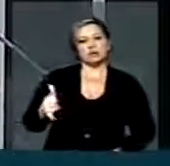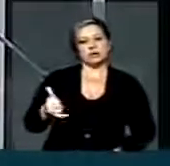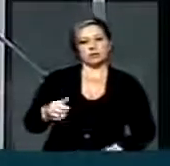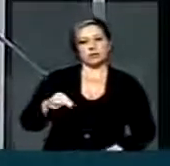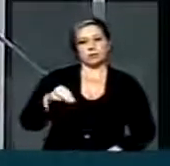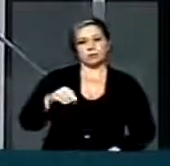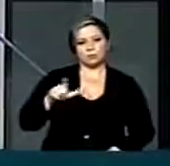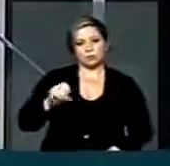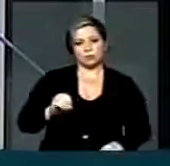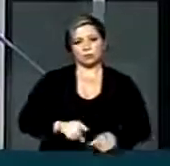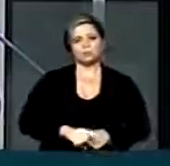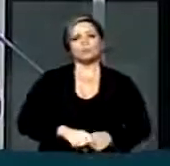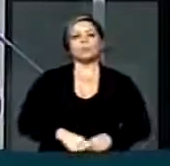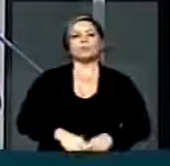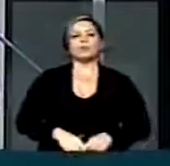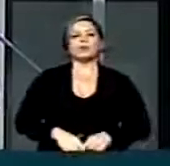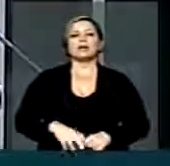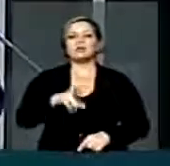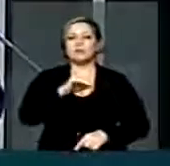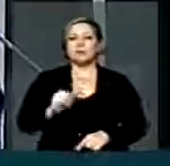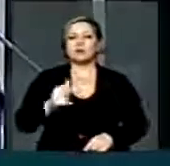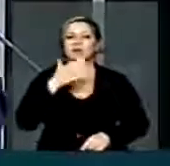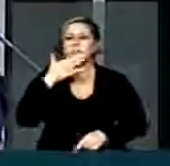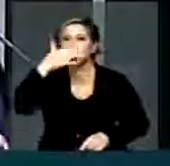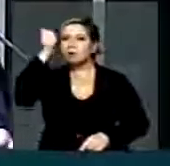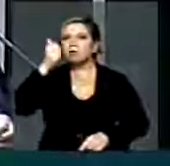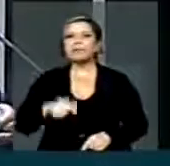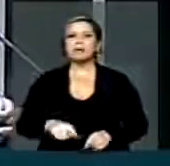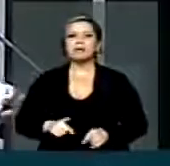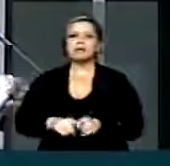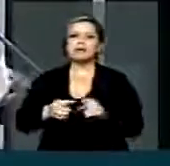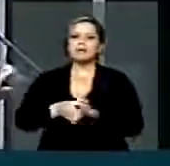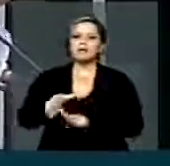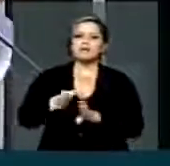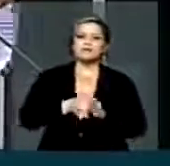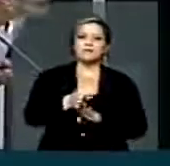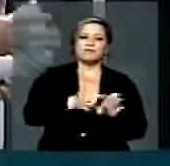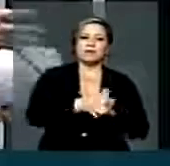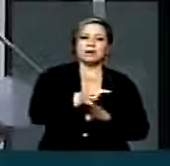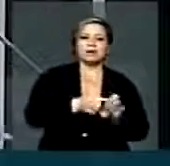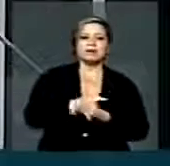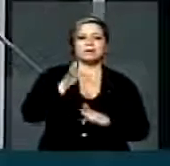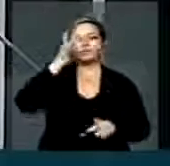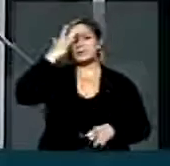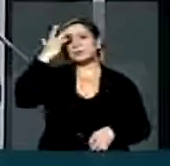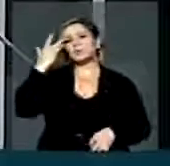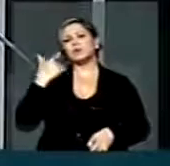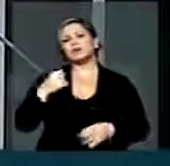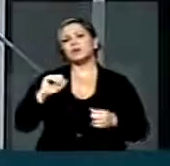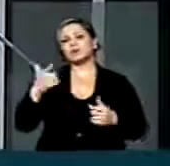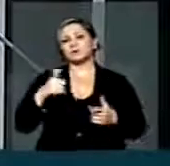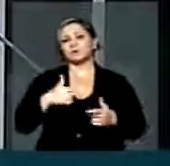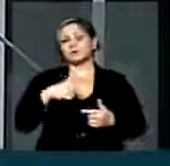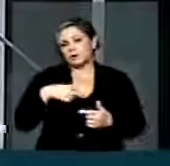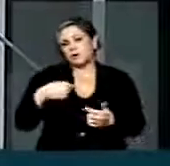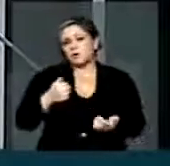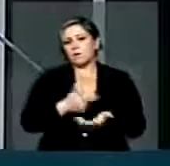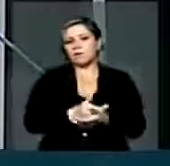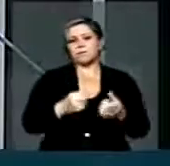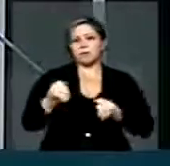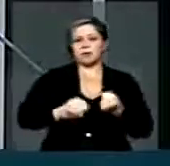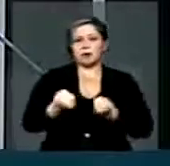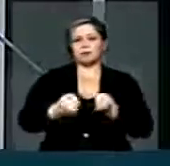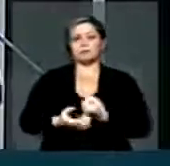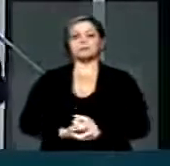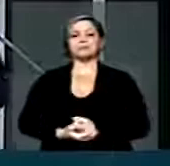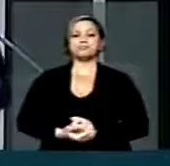ano. Eu tenho certeza absoluta que isso vai trazer orientação ao cidadão. Uma coisa lógica, você vai comprar um carro, quem